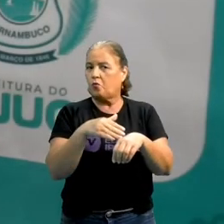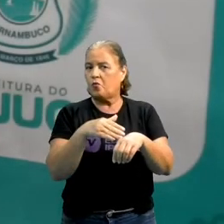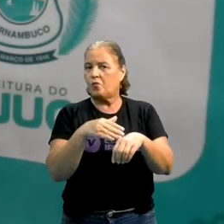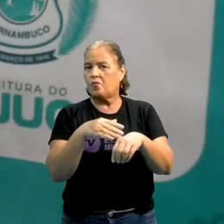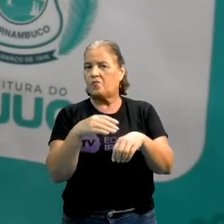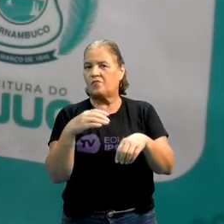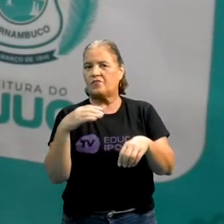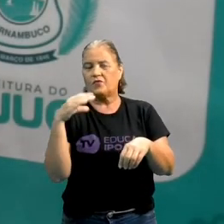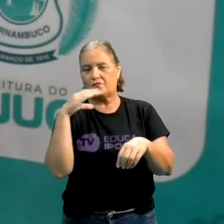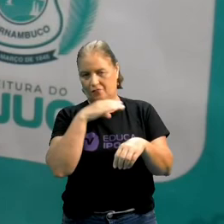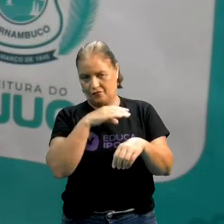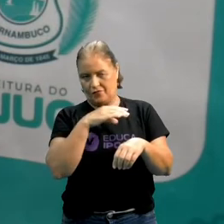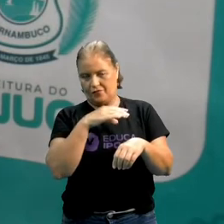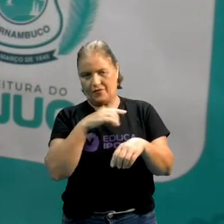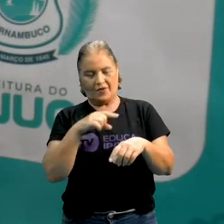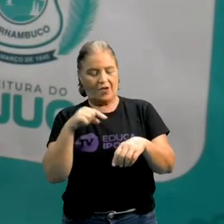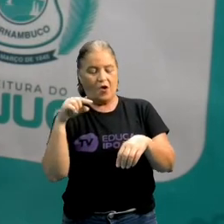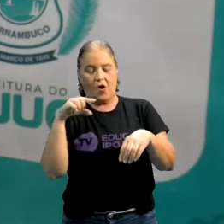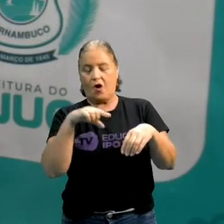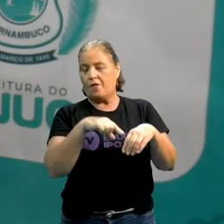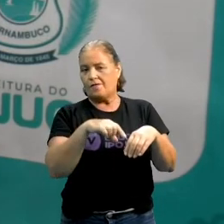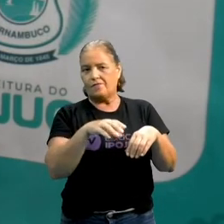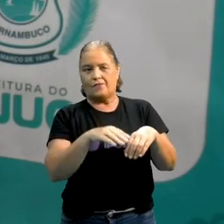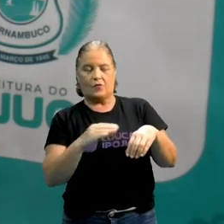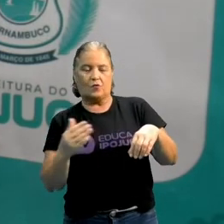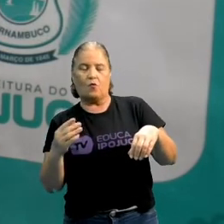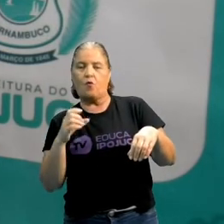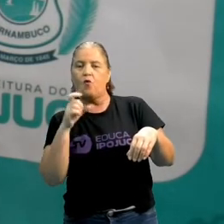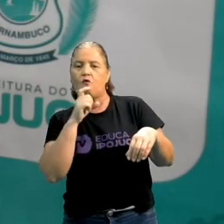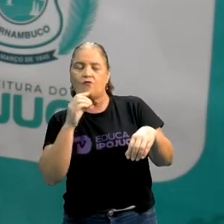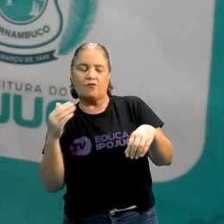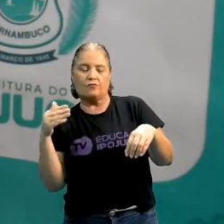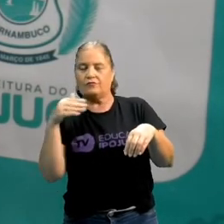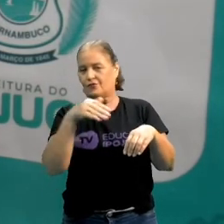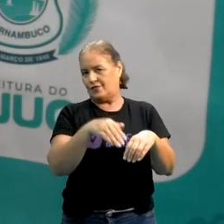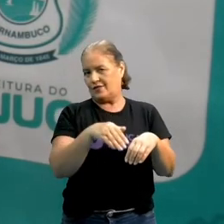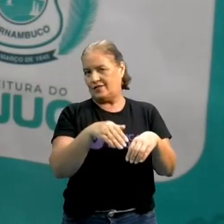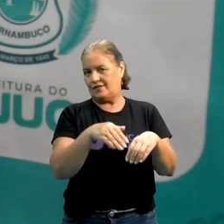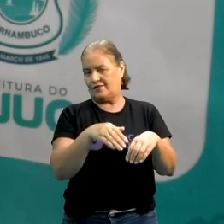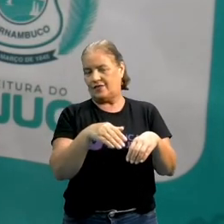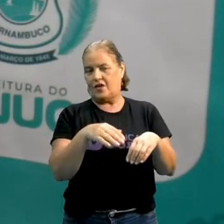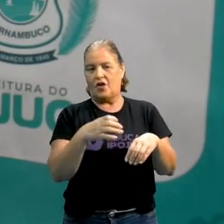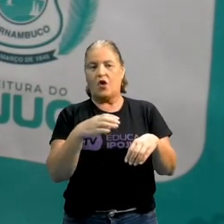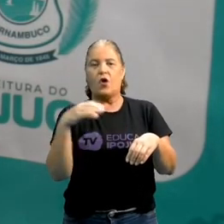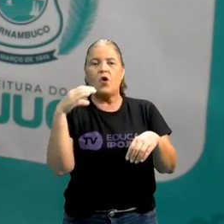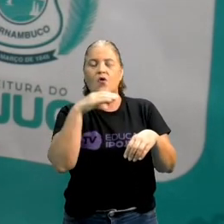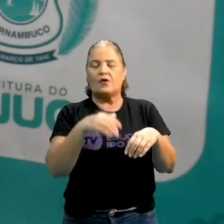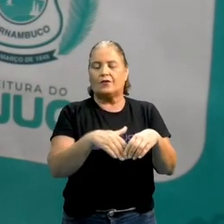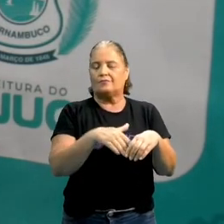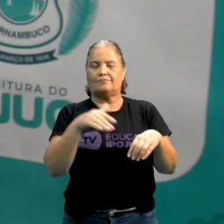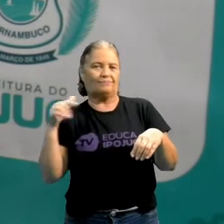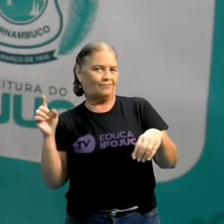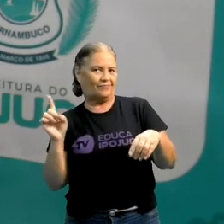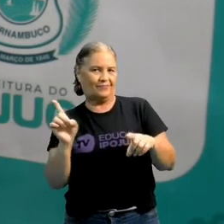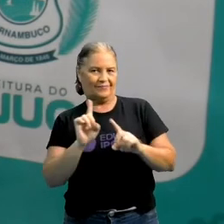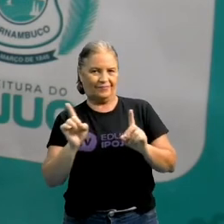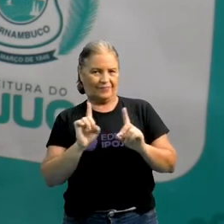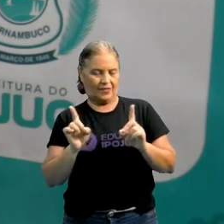e nem deixa o calor sair. Então, ele consegue manter a temperatura do ambiente.